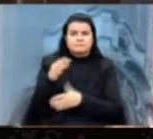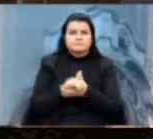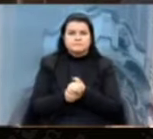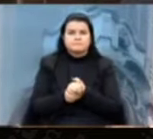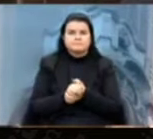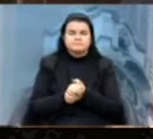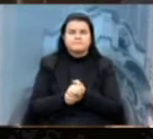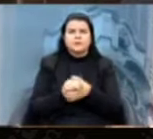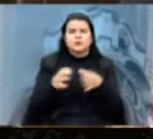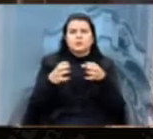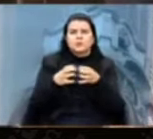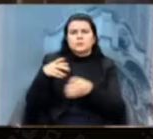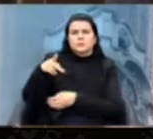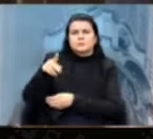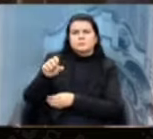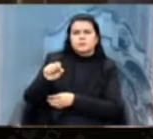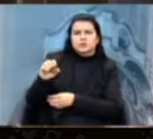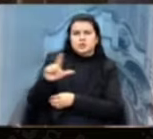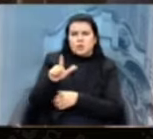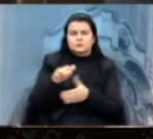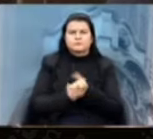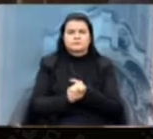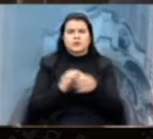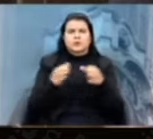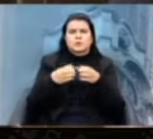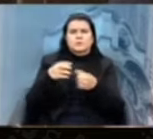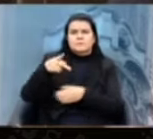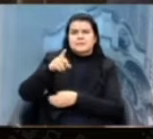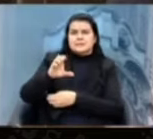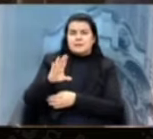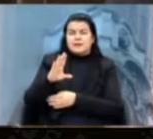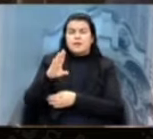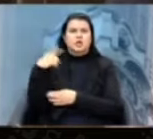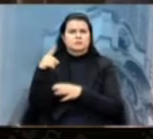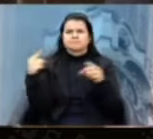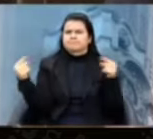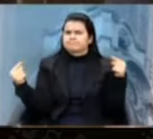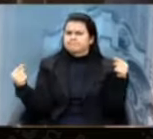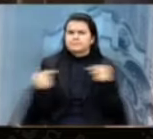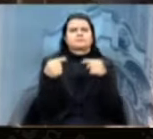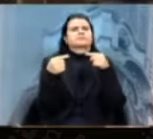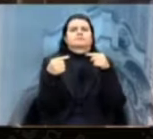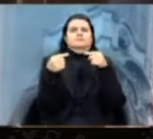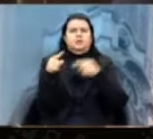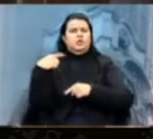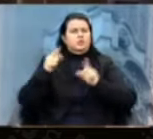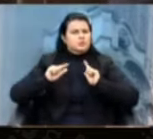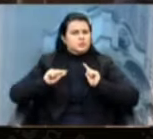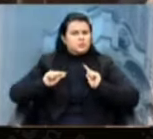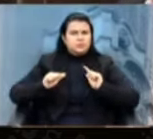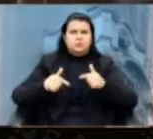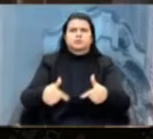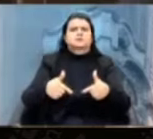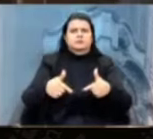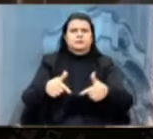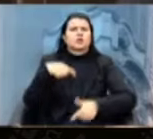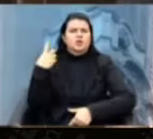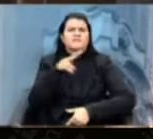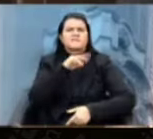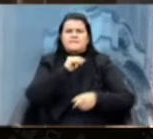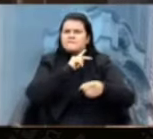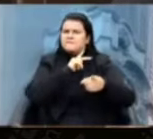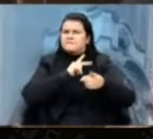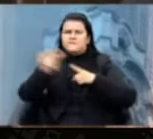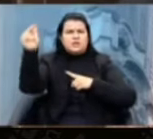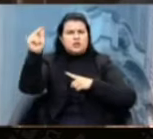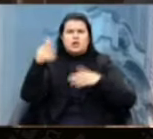do PSOL, do PCdoB, a bancada de oposição estará combativa e lutará e teremos uma vitória no dia de